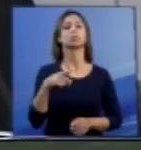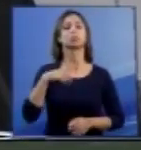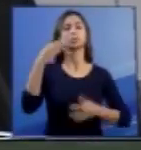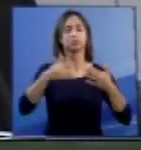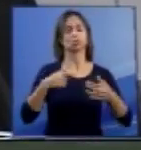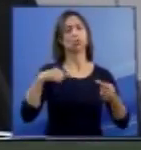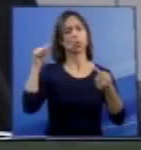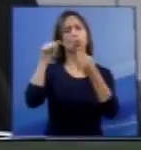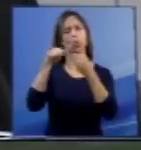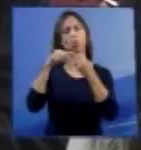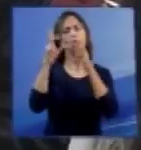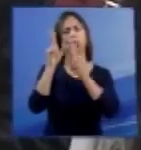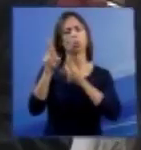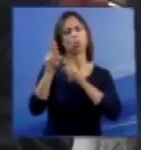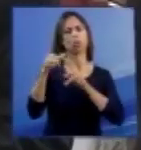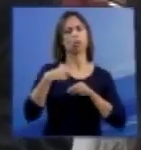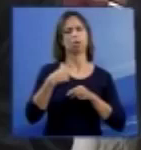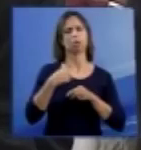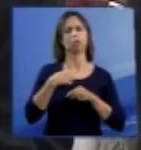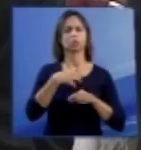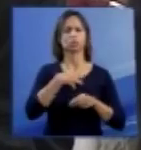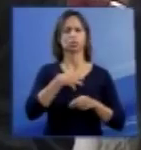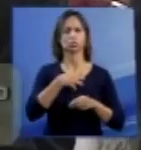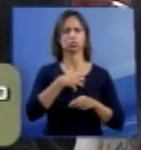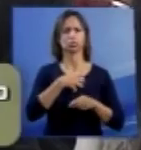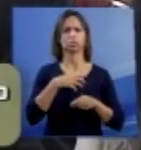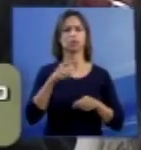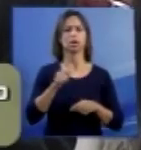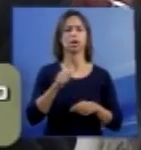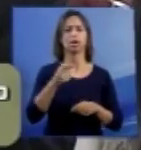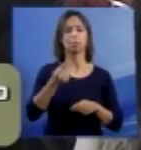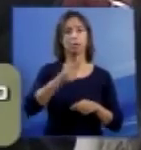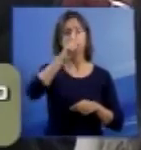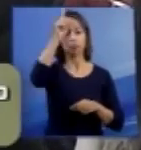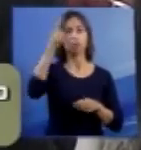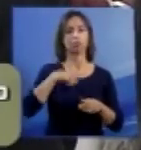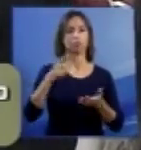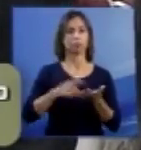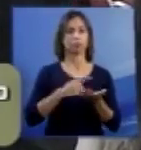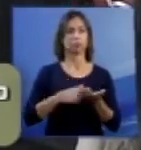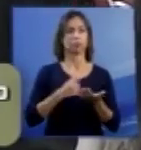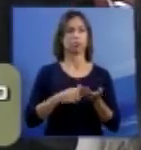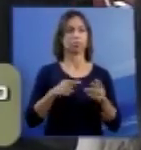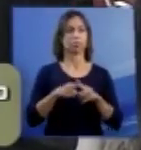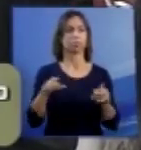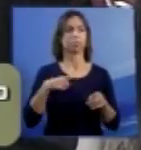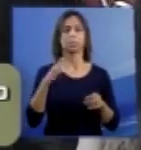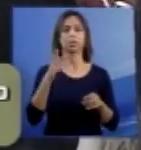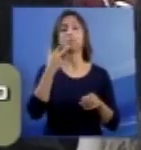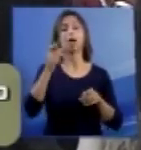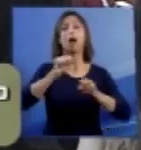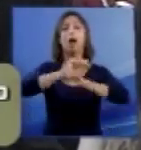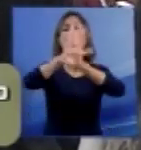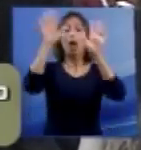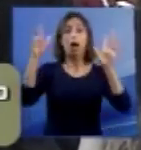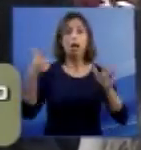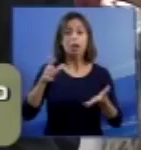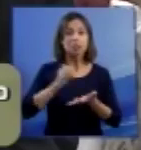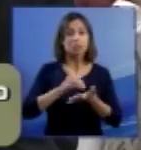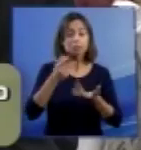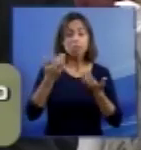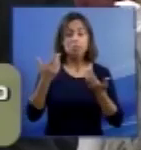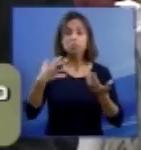corresponde rigorosamente à posição da autora. Só não disse isso com esta clareza e esta